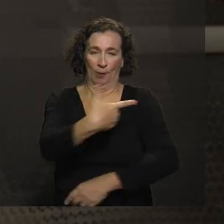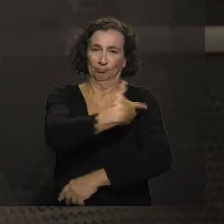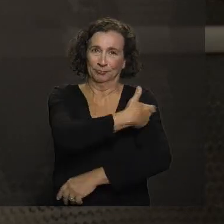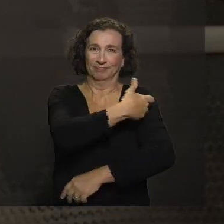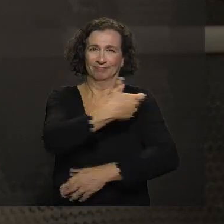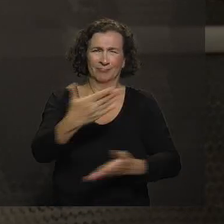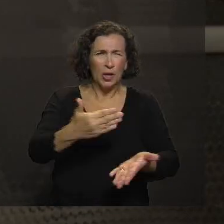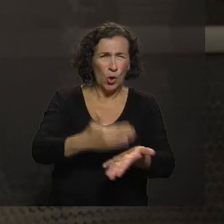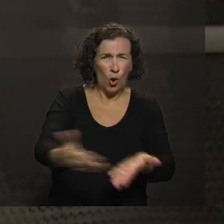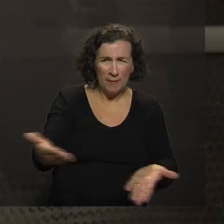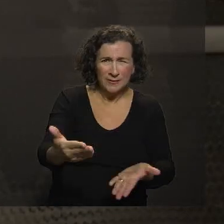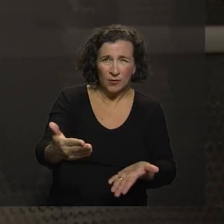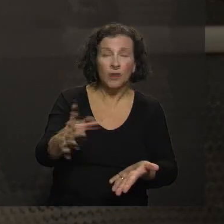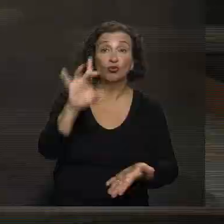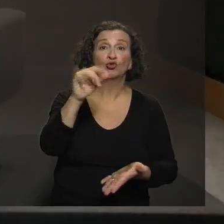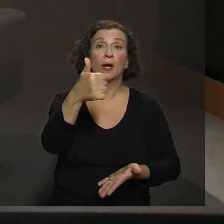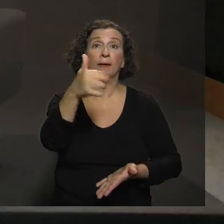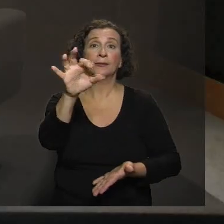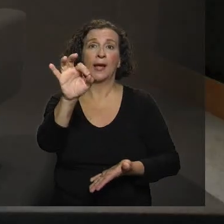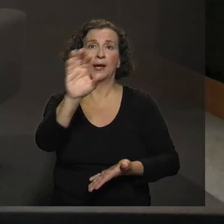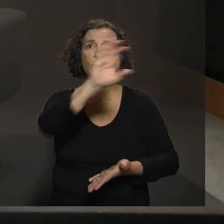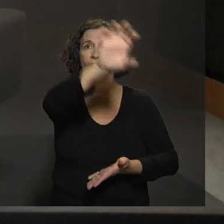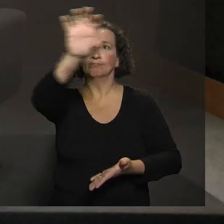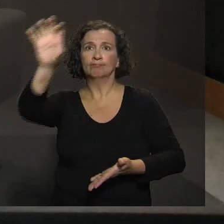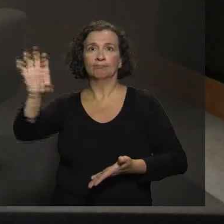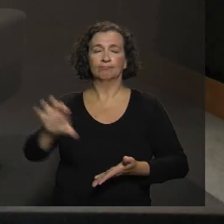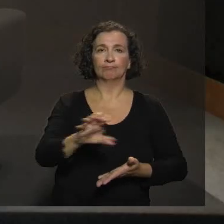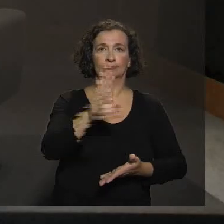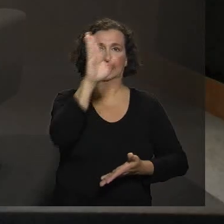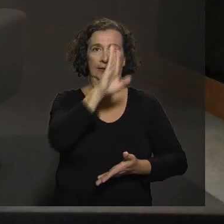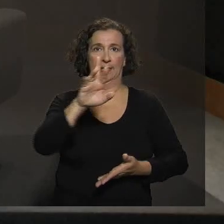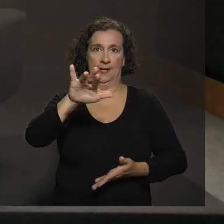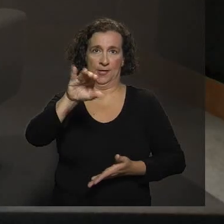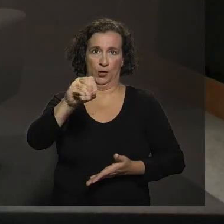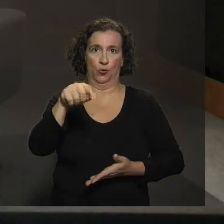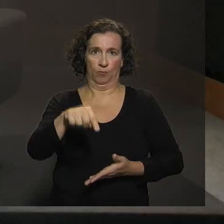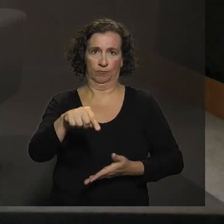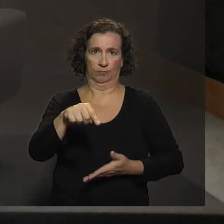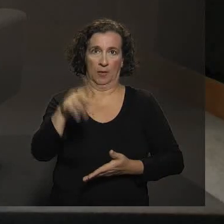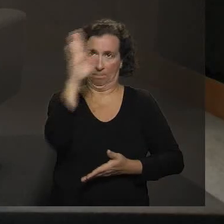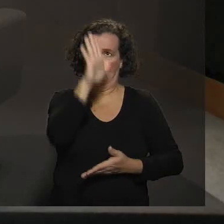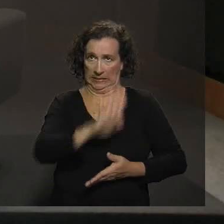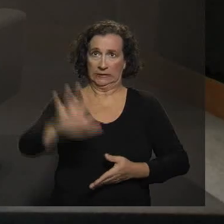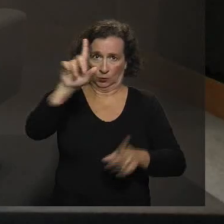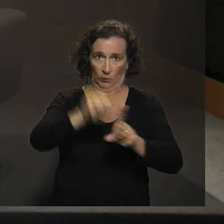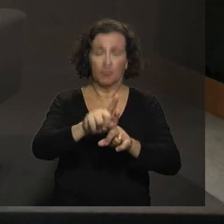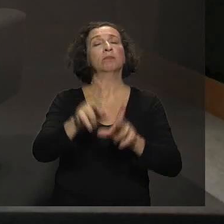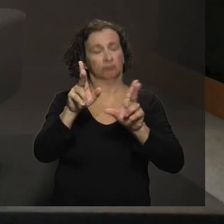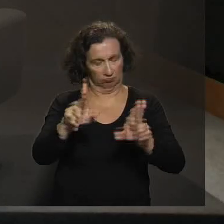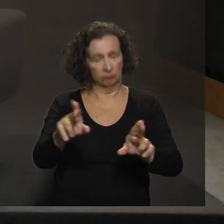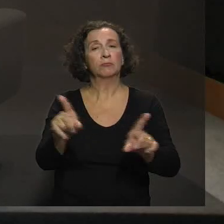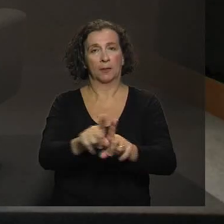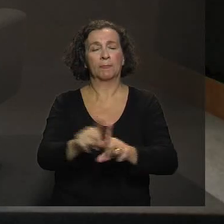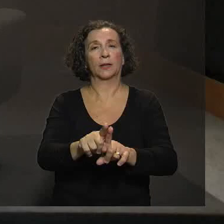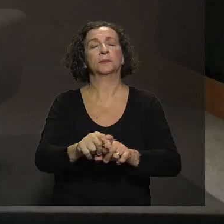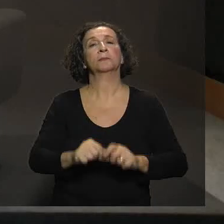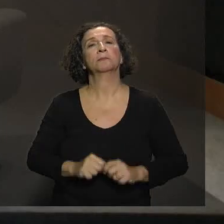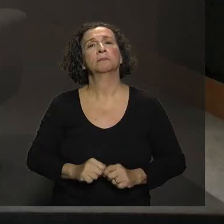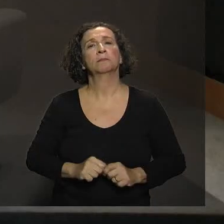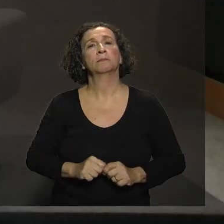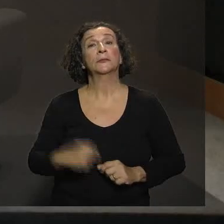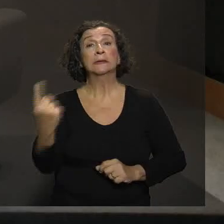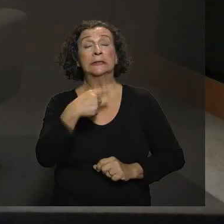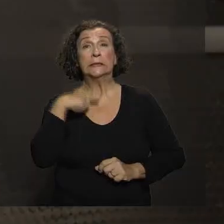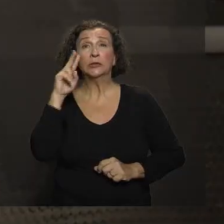agora? Começa dia 10, em todo o estado do Rio de Janeiro, aqui na cidade, claro. No país também? No país também. Então, a gente